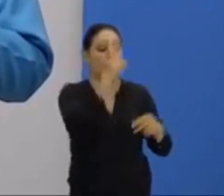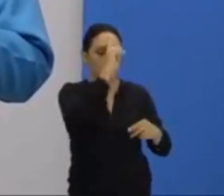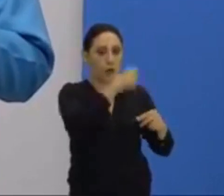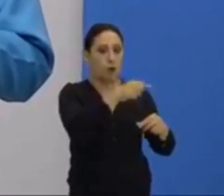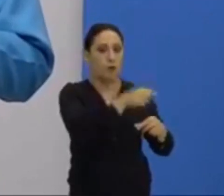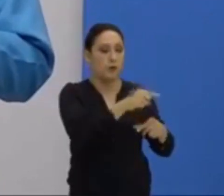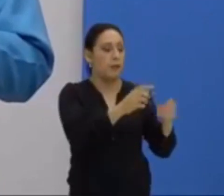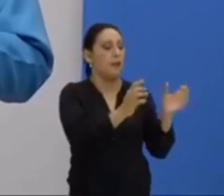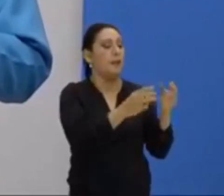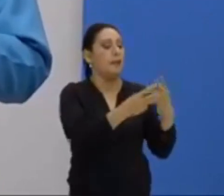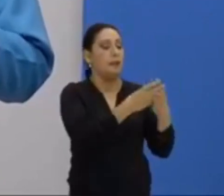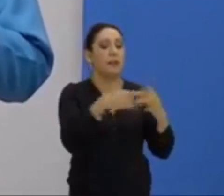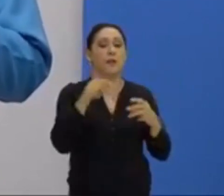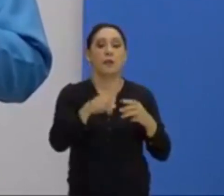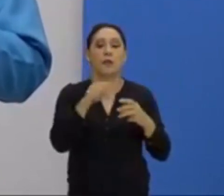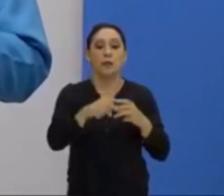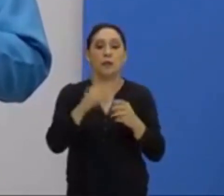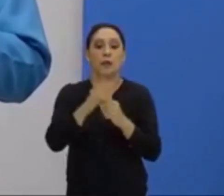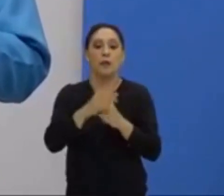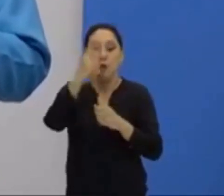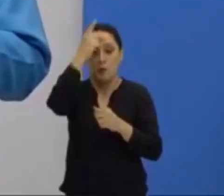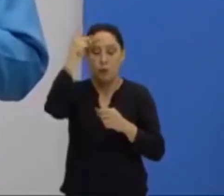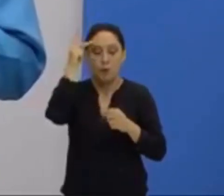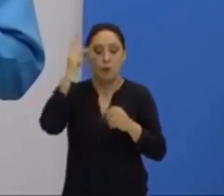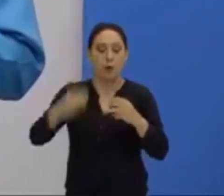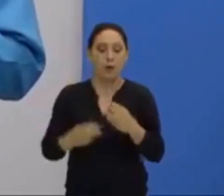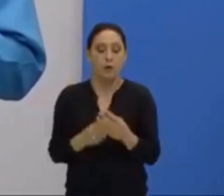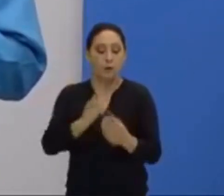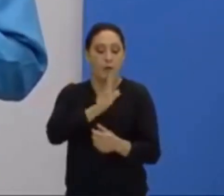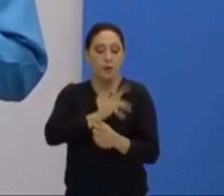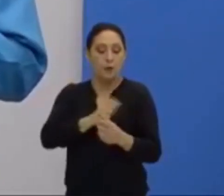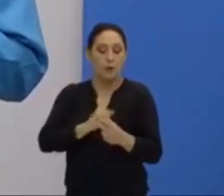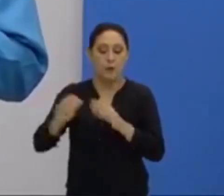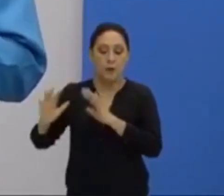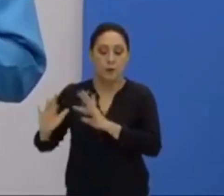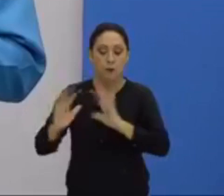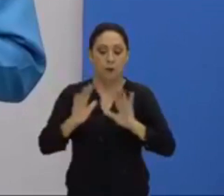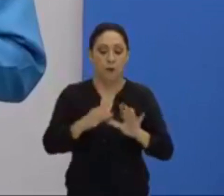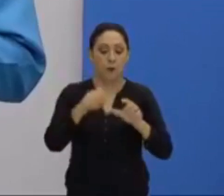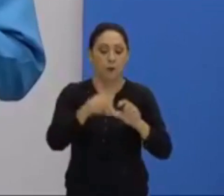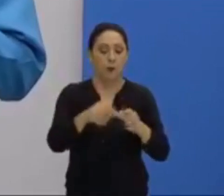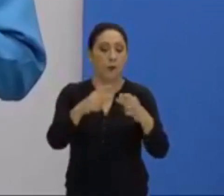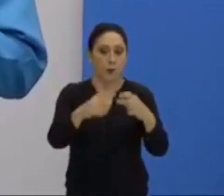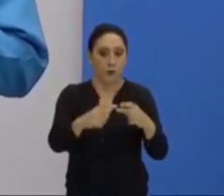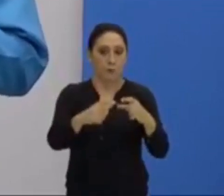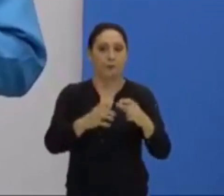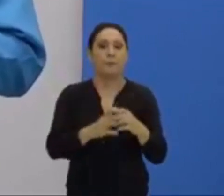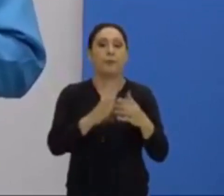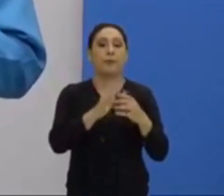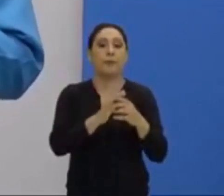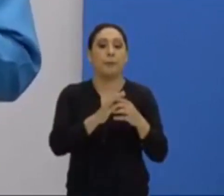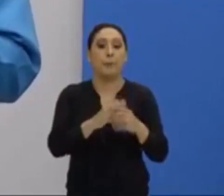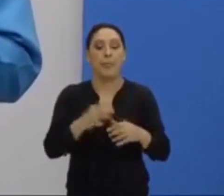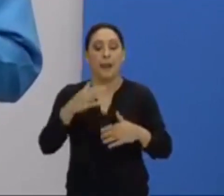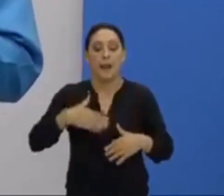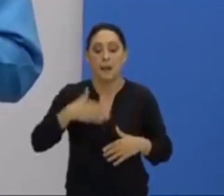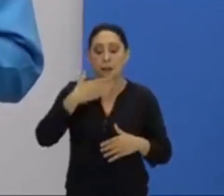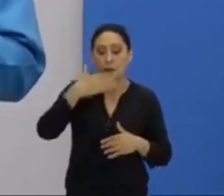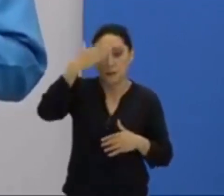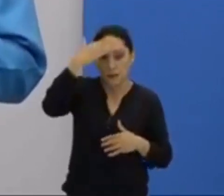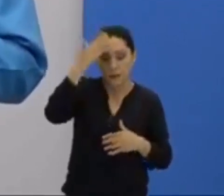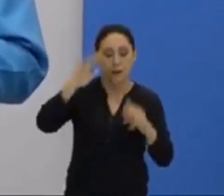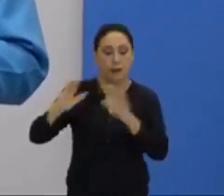território, e do outro lado você tem os palestinos, que migraram para esse território. Ou melhor, os árabes, que